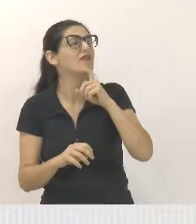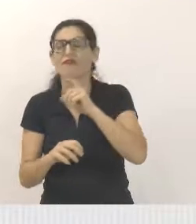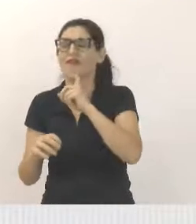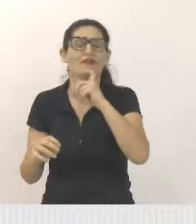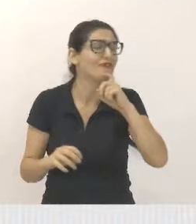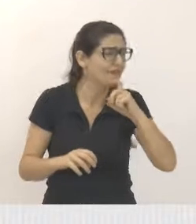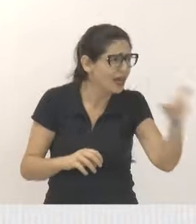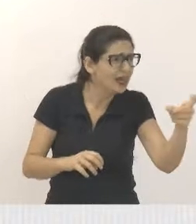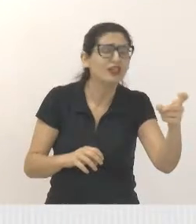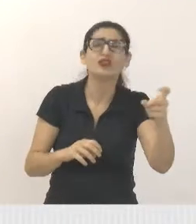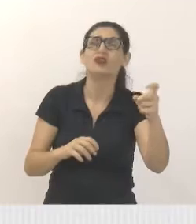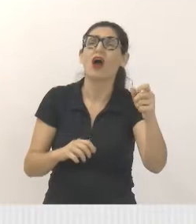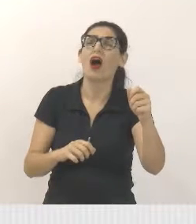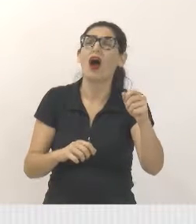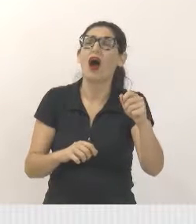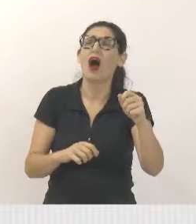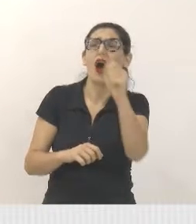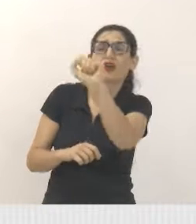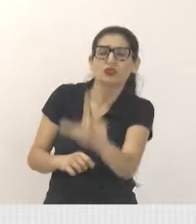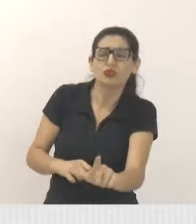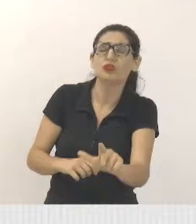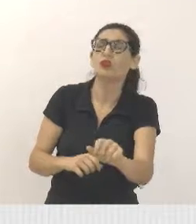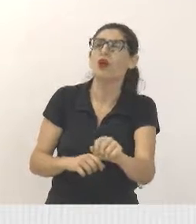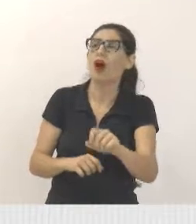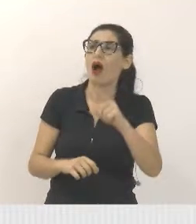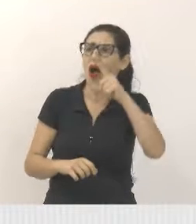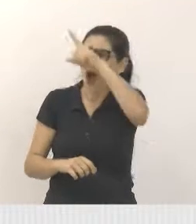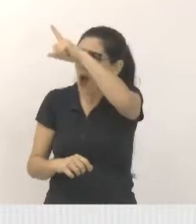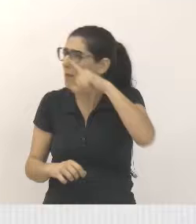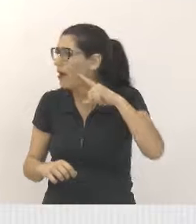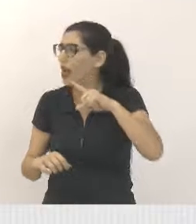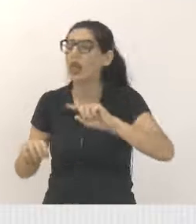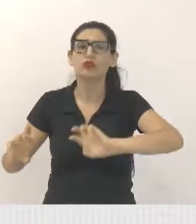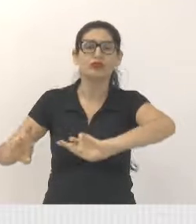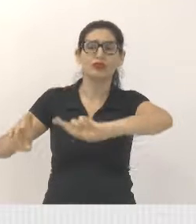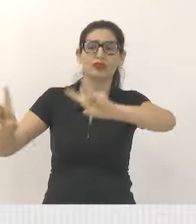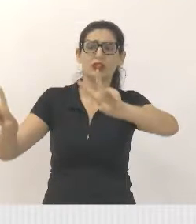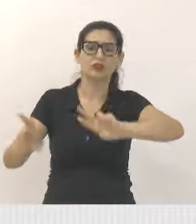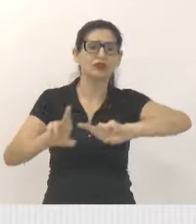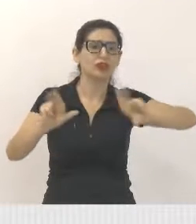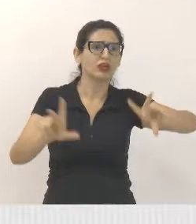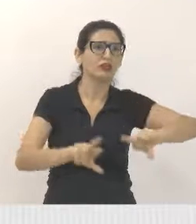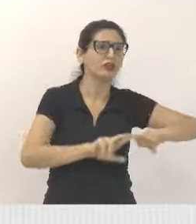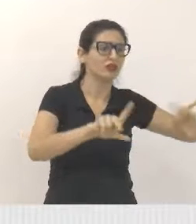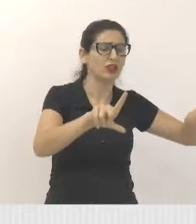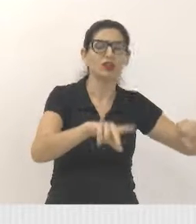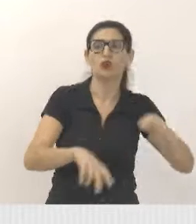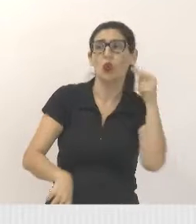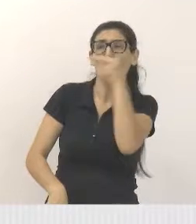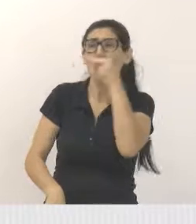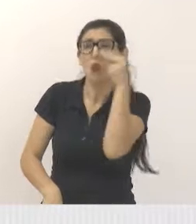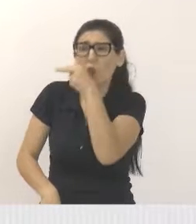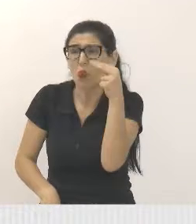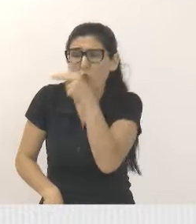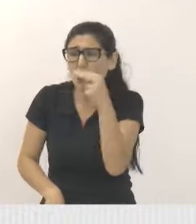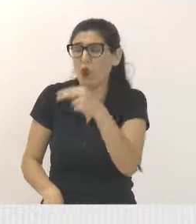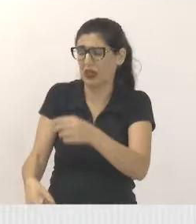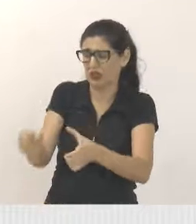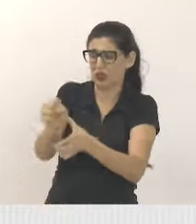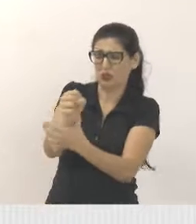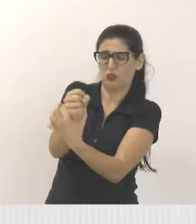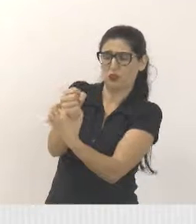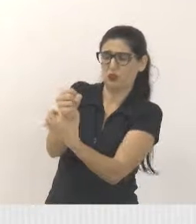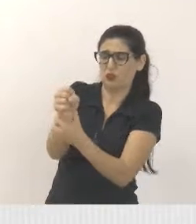amarelo, para que esse medicamento seja dado com mais rapidez a quem é urgência, eu